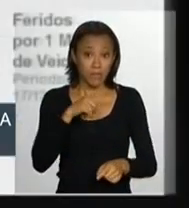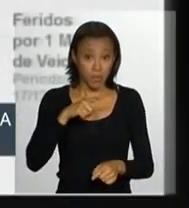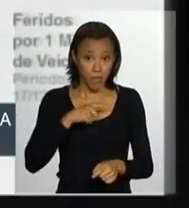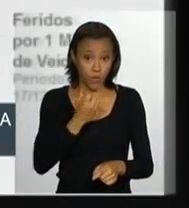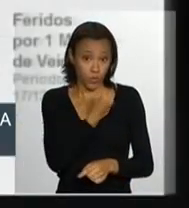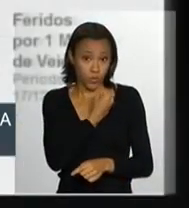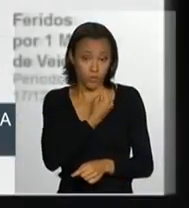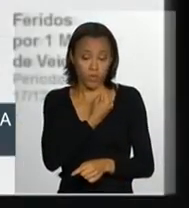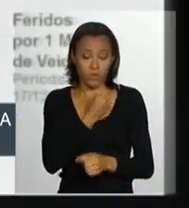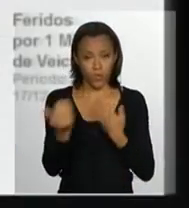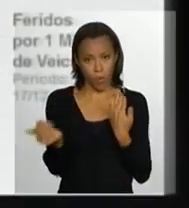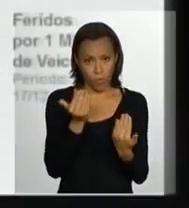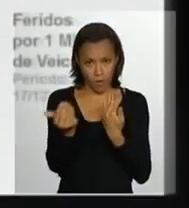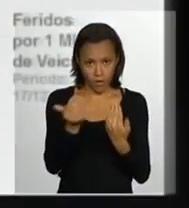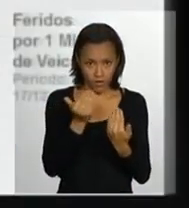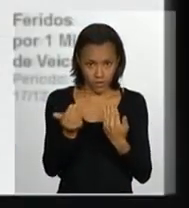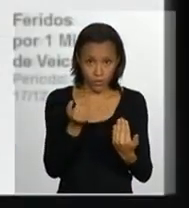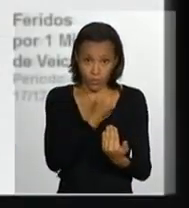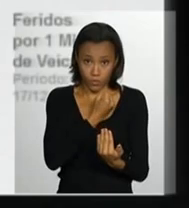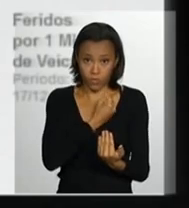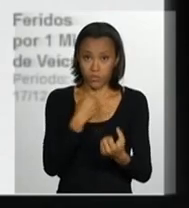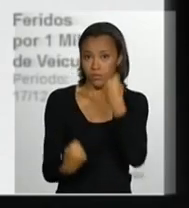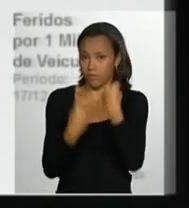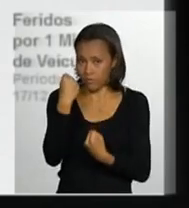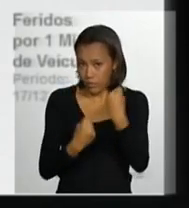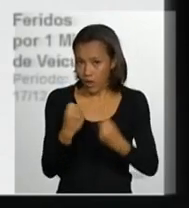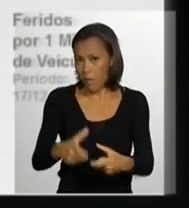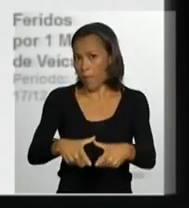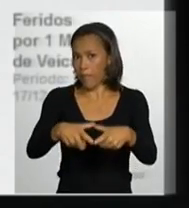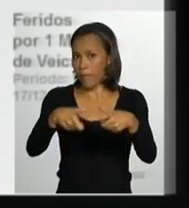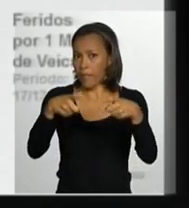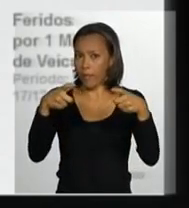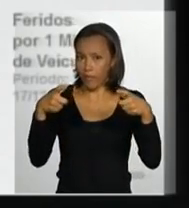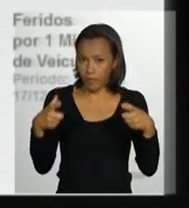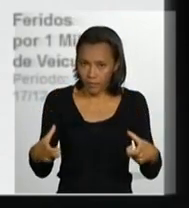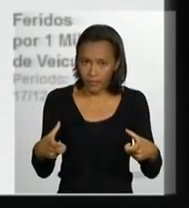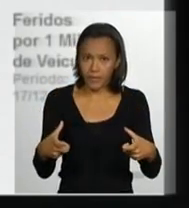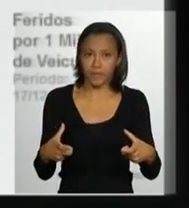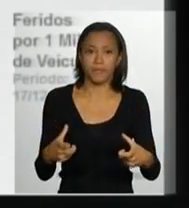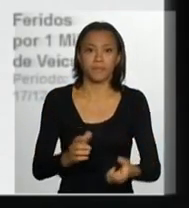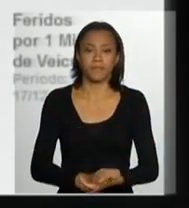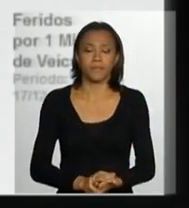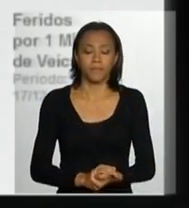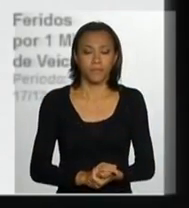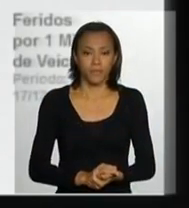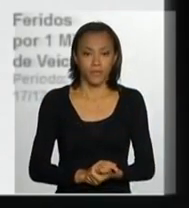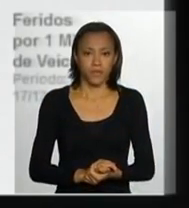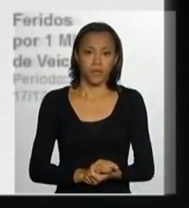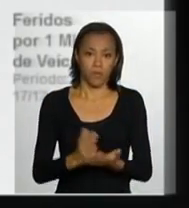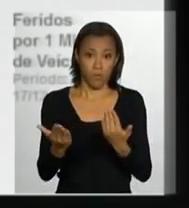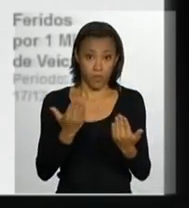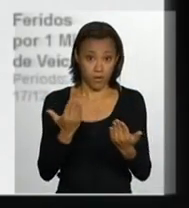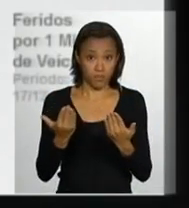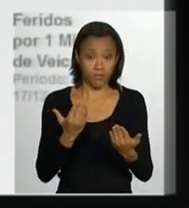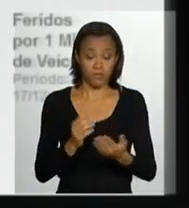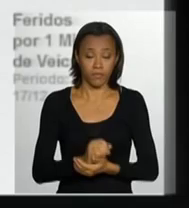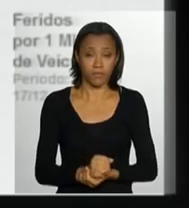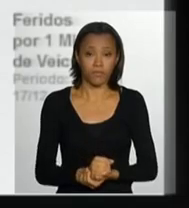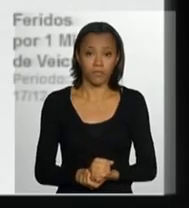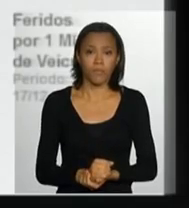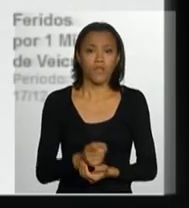números em relação à frota, que é, a nosso ver, a quantificação, indicador mais preciso,